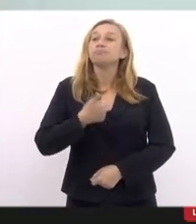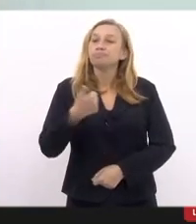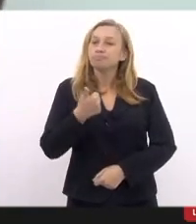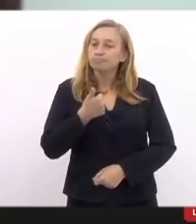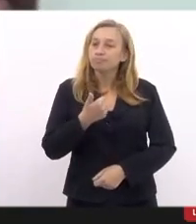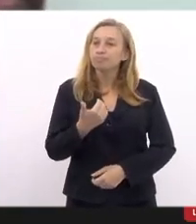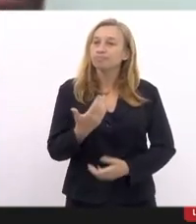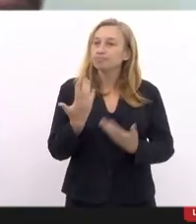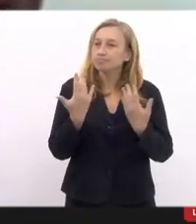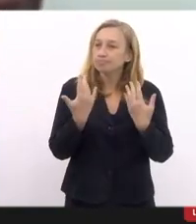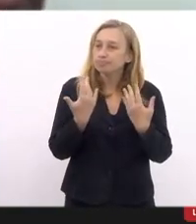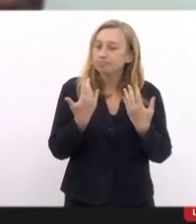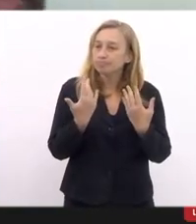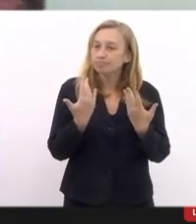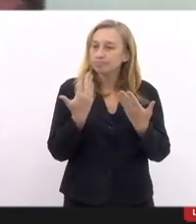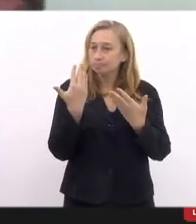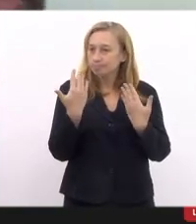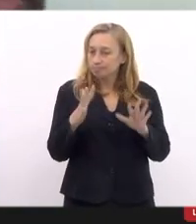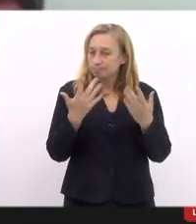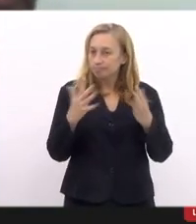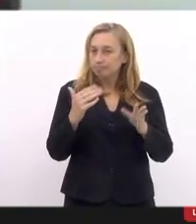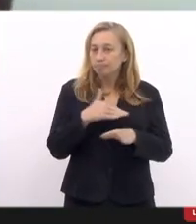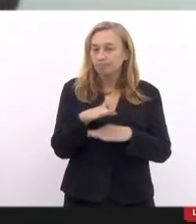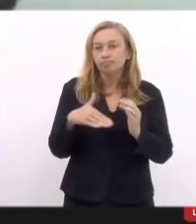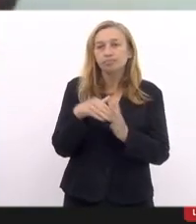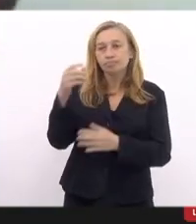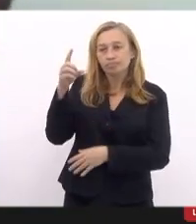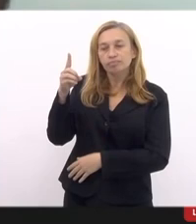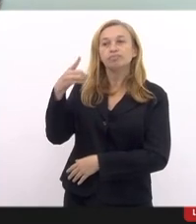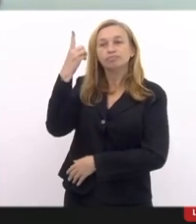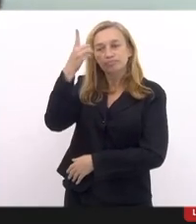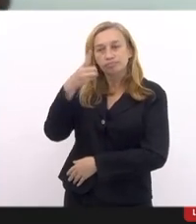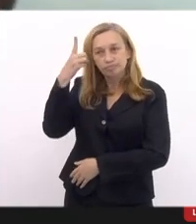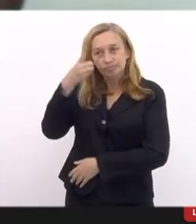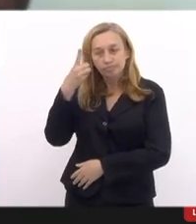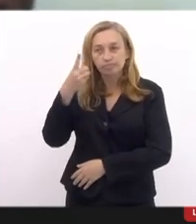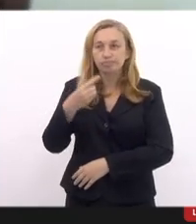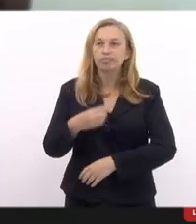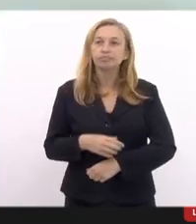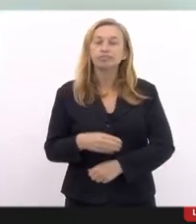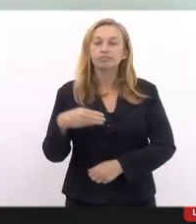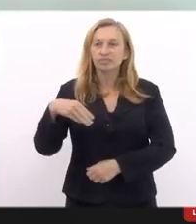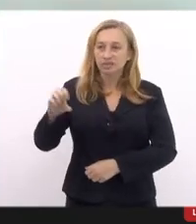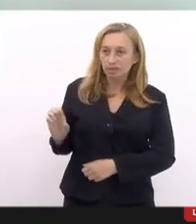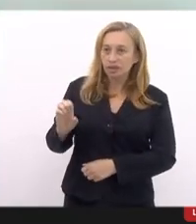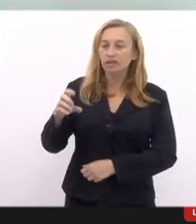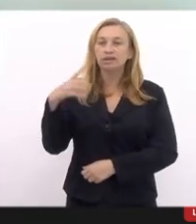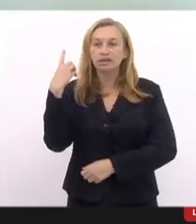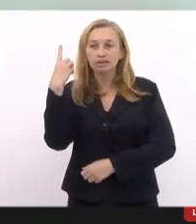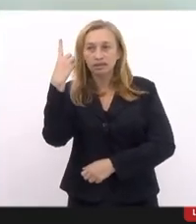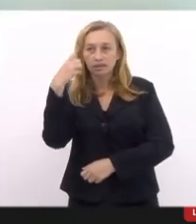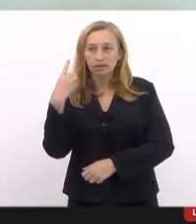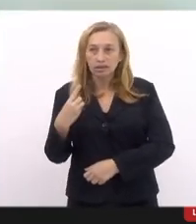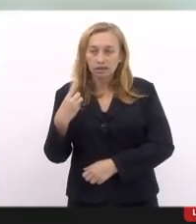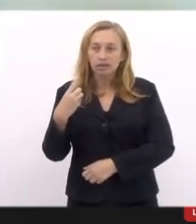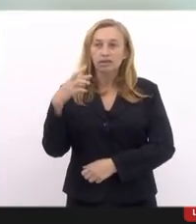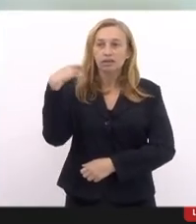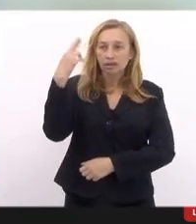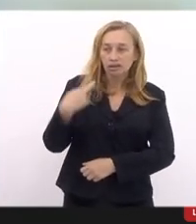cumprimentar os excelentíssimos deputados, deputada Renata Souza, deputada Mônica Francisco,